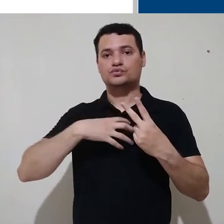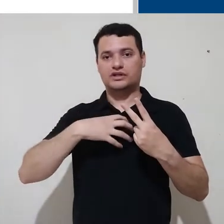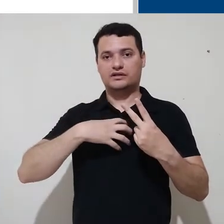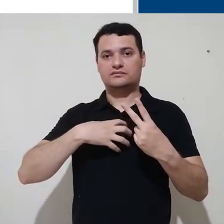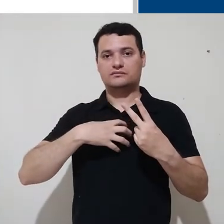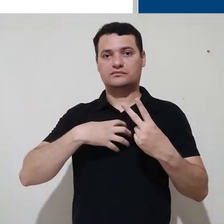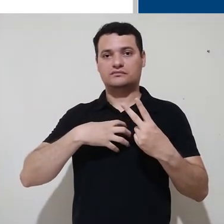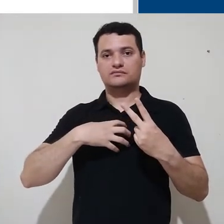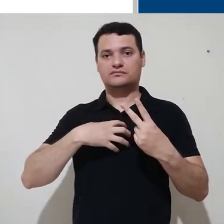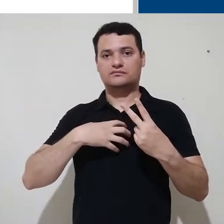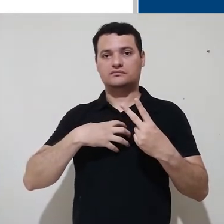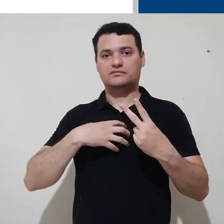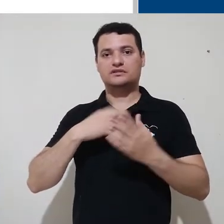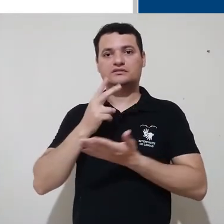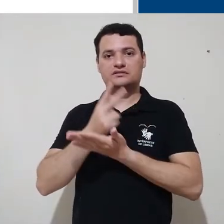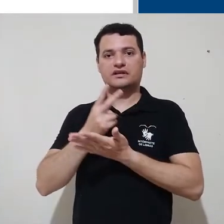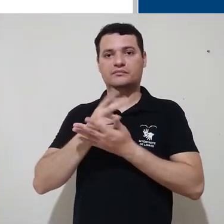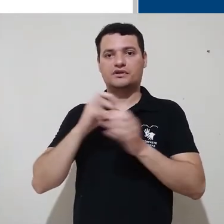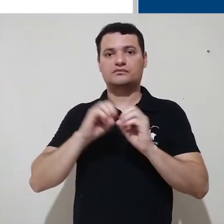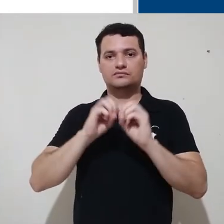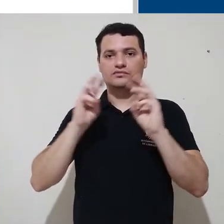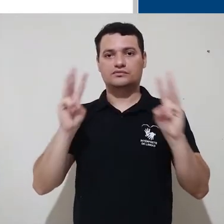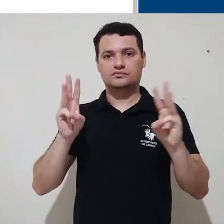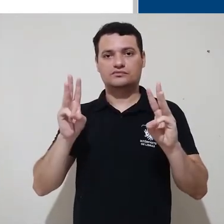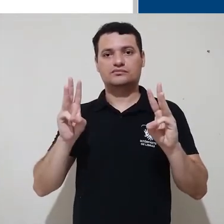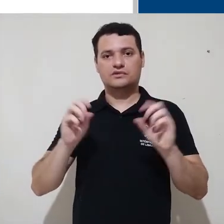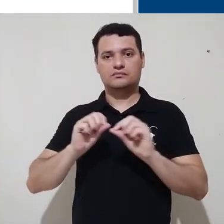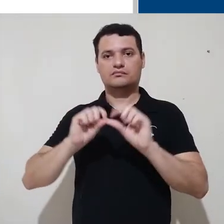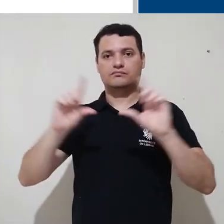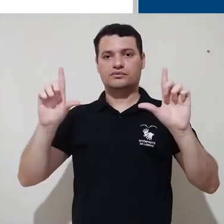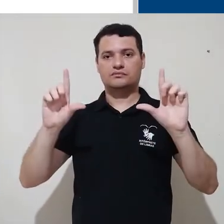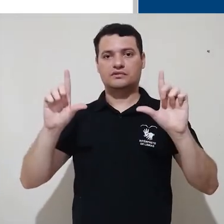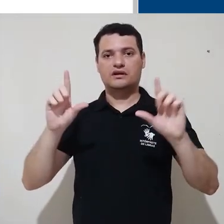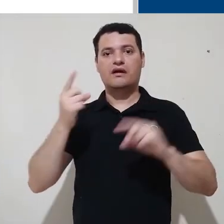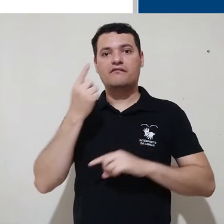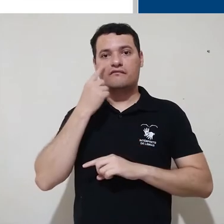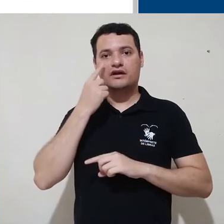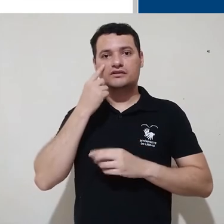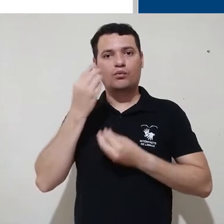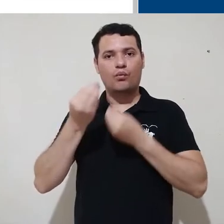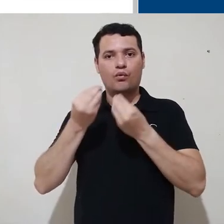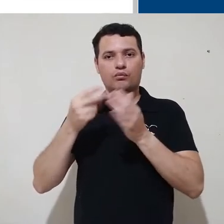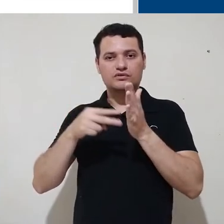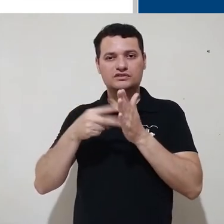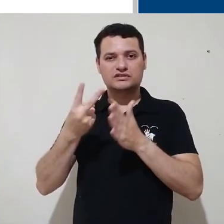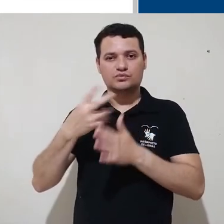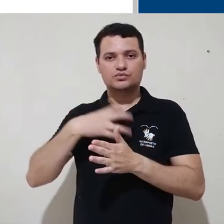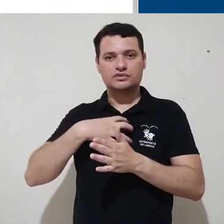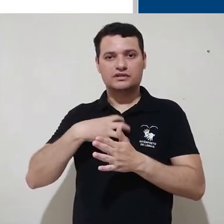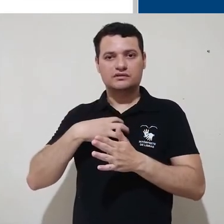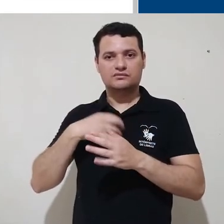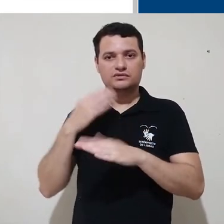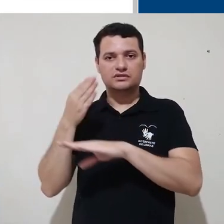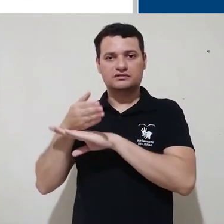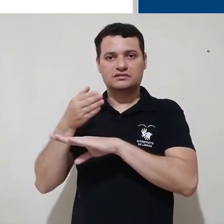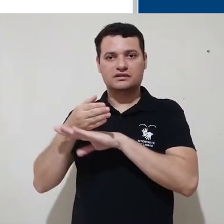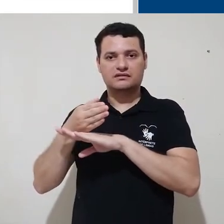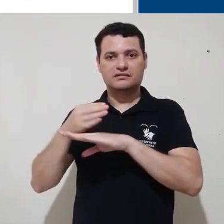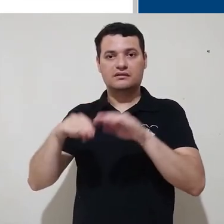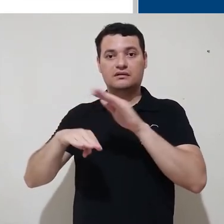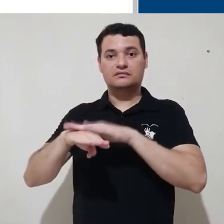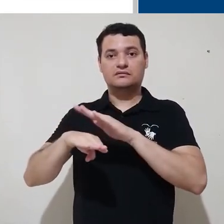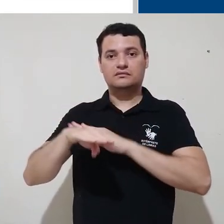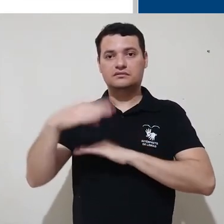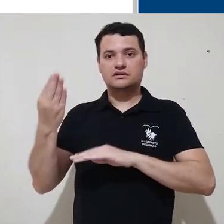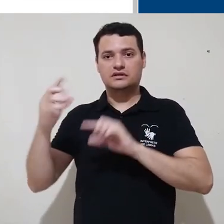as instalações do Moodle. Para acessar a tela de login do Moodle, você pode vir aqui no direito,